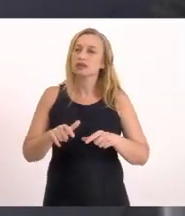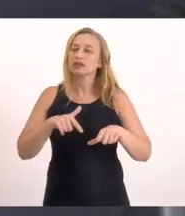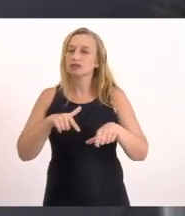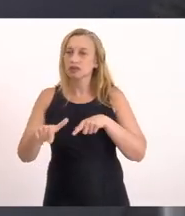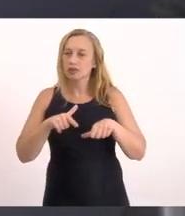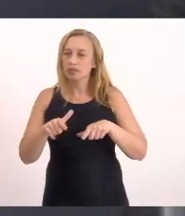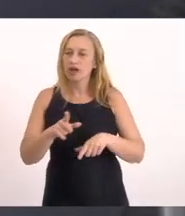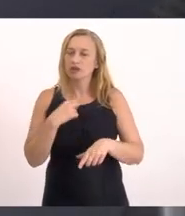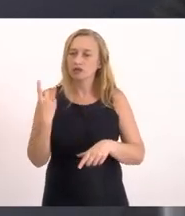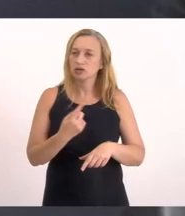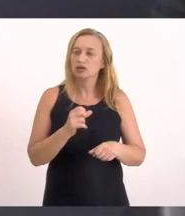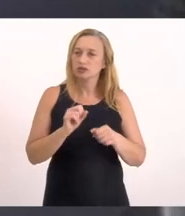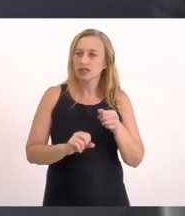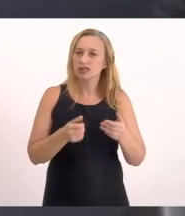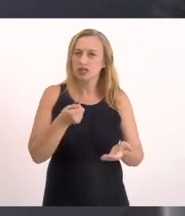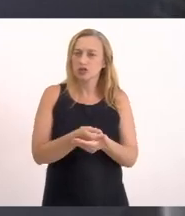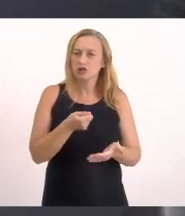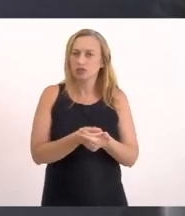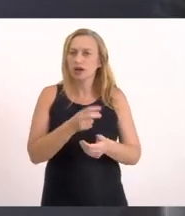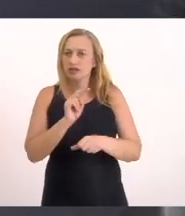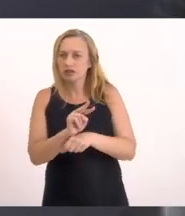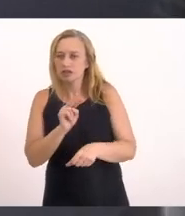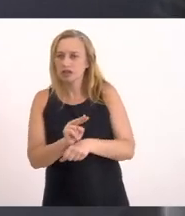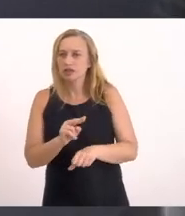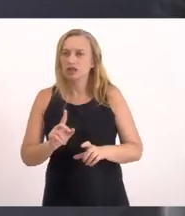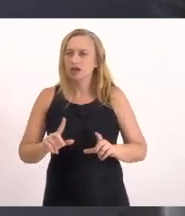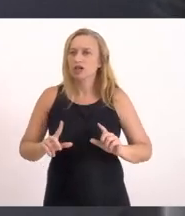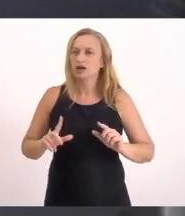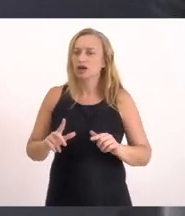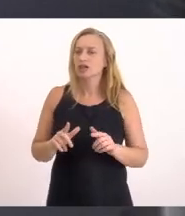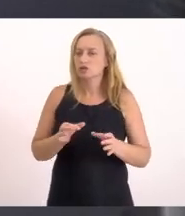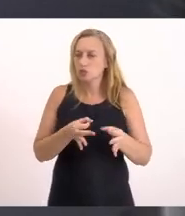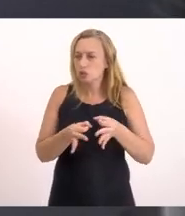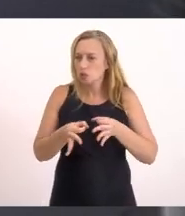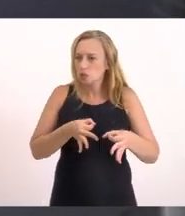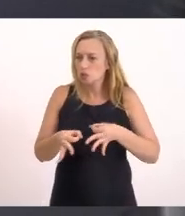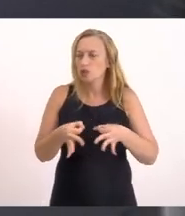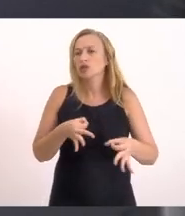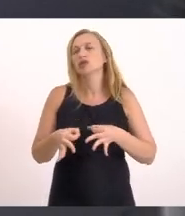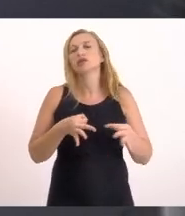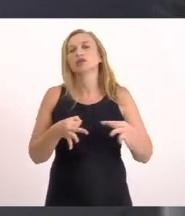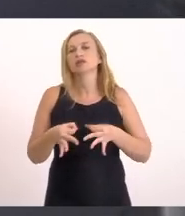fiscalizar E cobrar Que eu acho que a gente Fazendo isso de forma Organizada